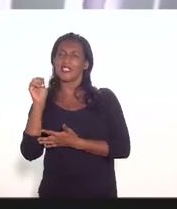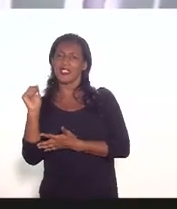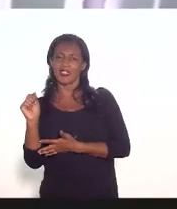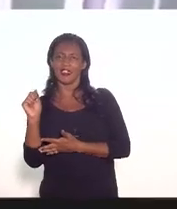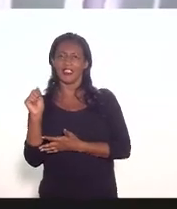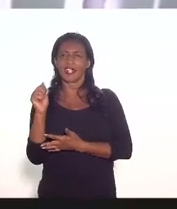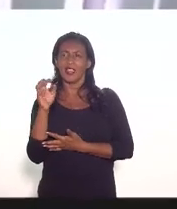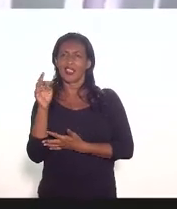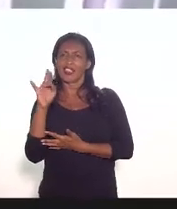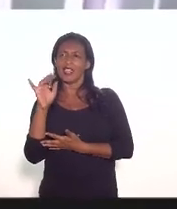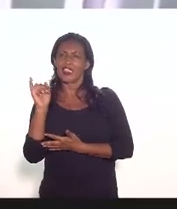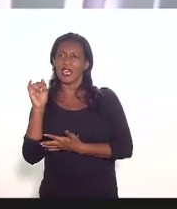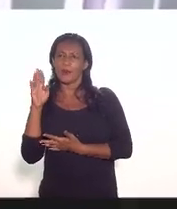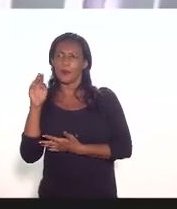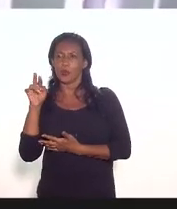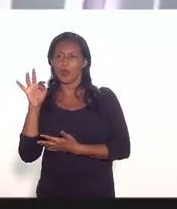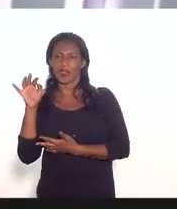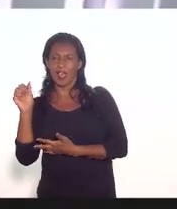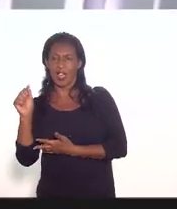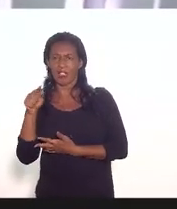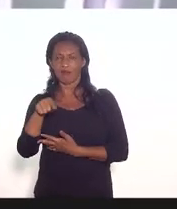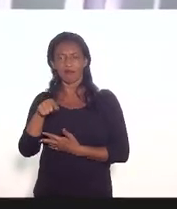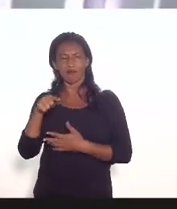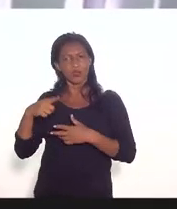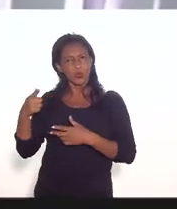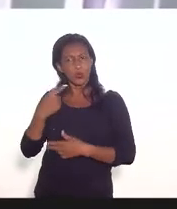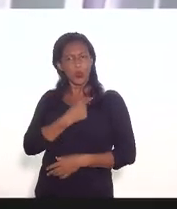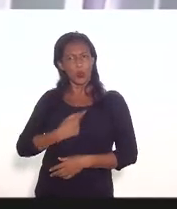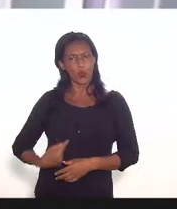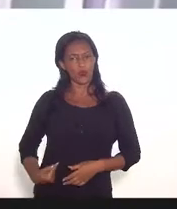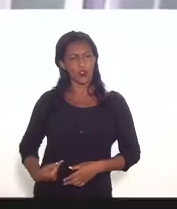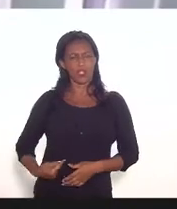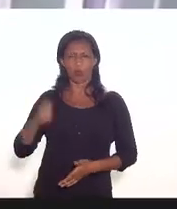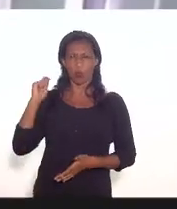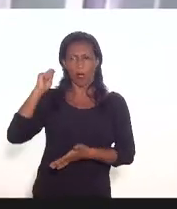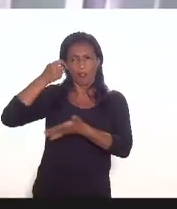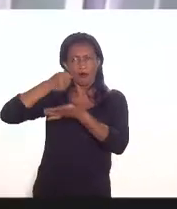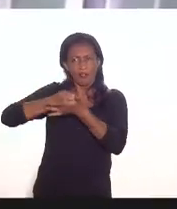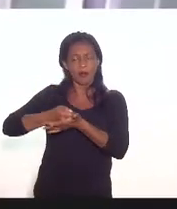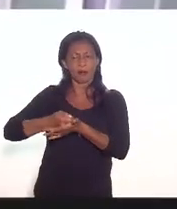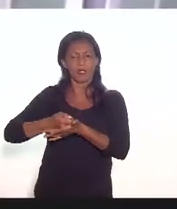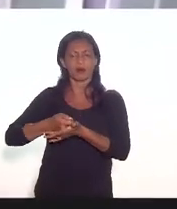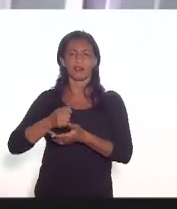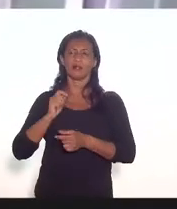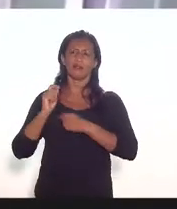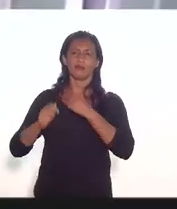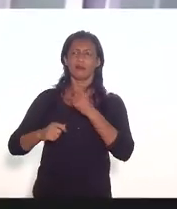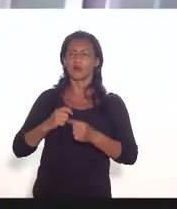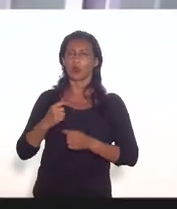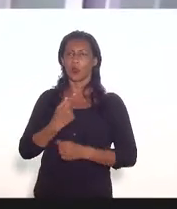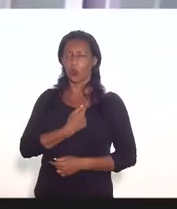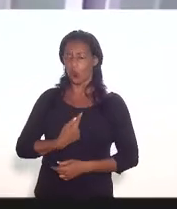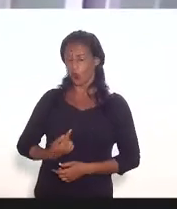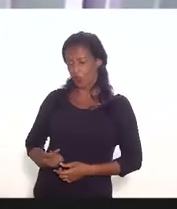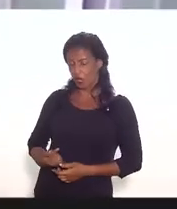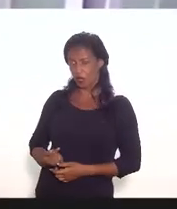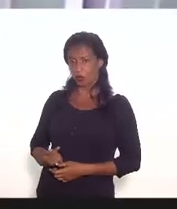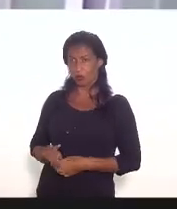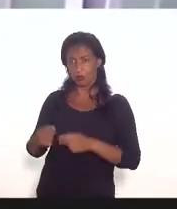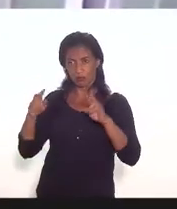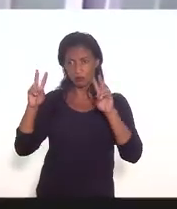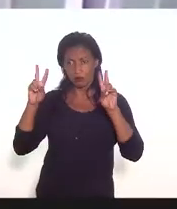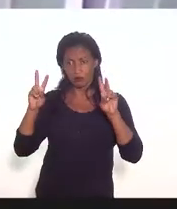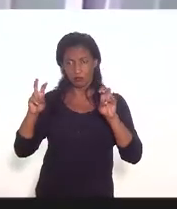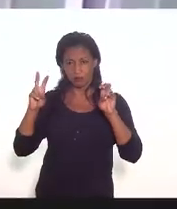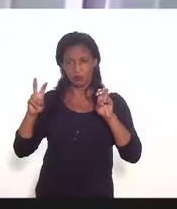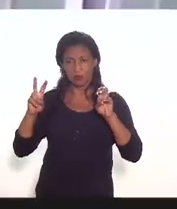justificativa na exposição de motivos o senhor governador afirma o seguinte ele afirma num dado momento que